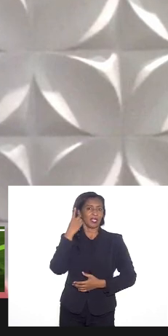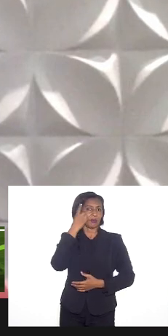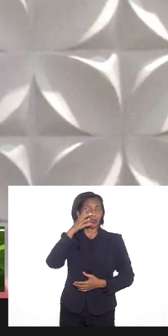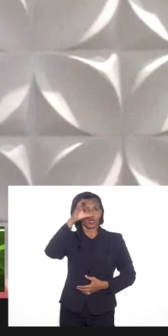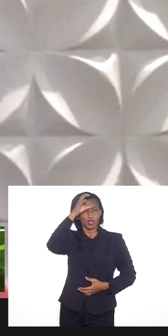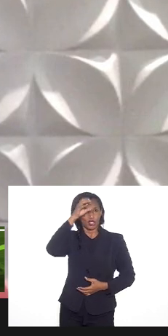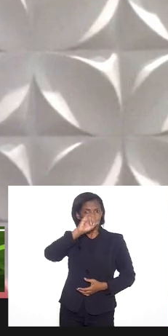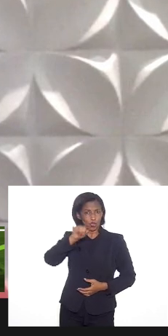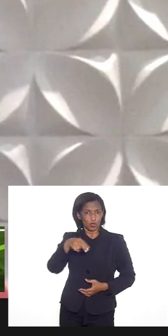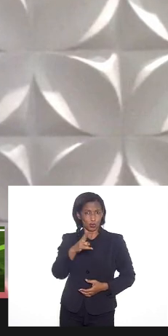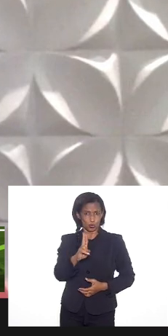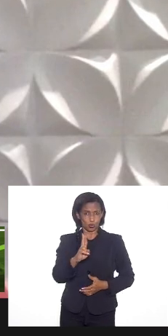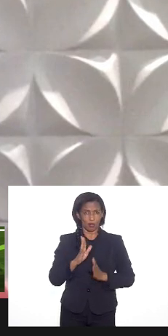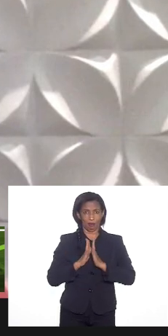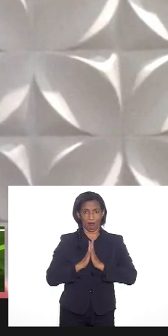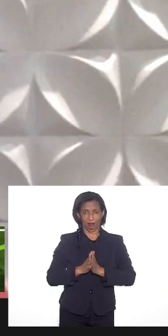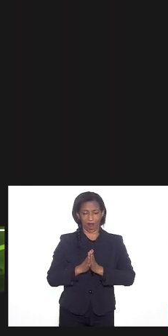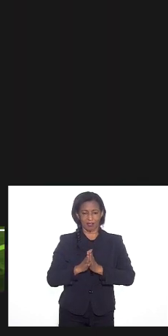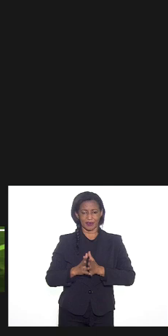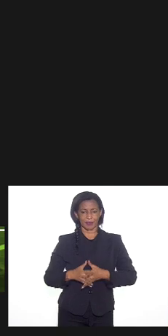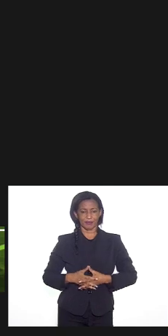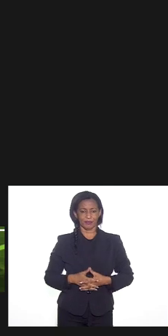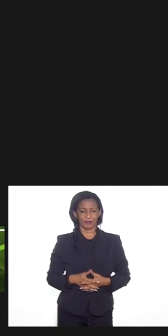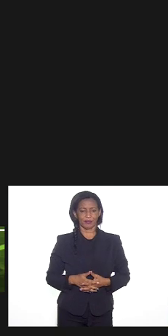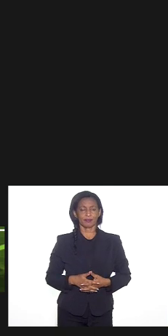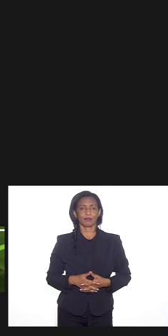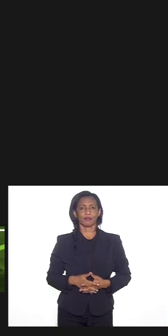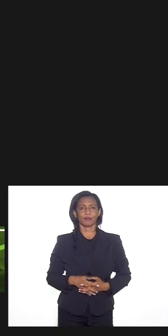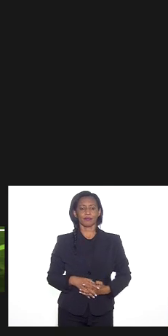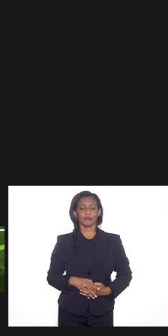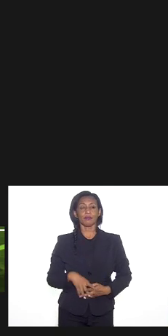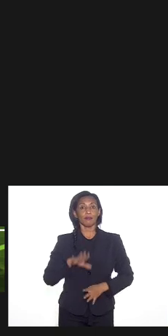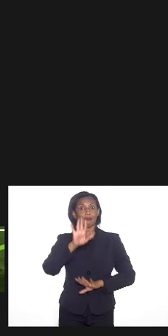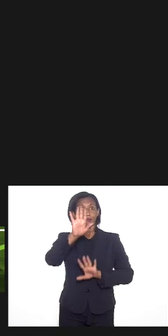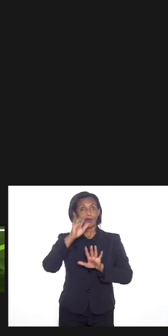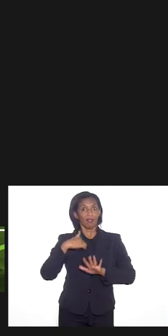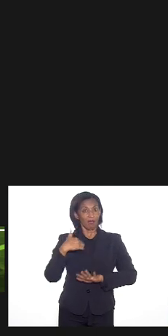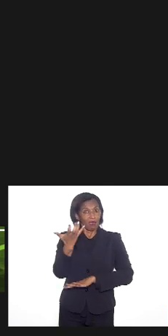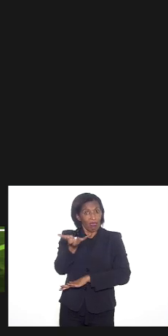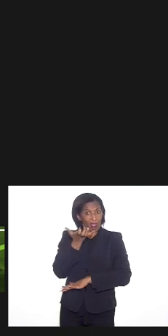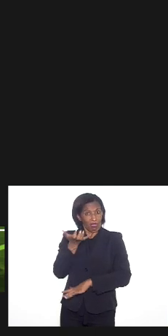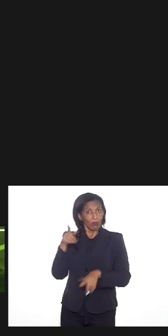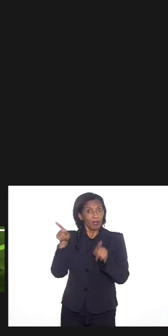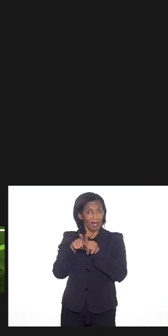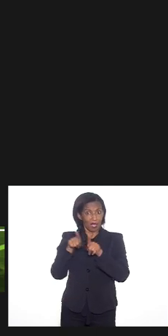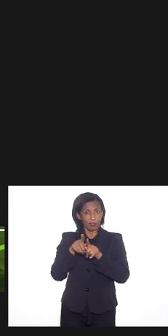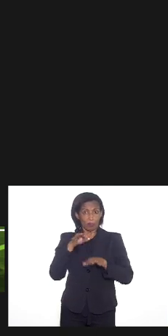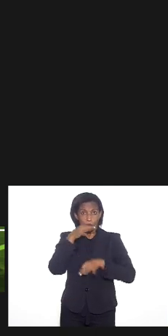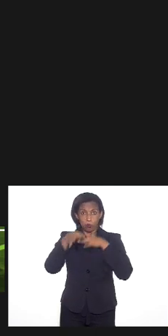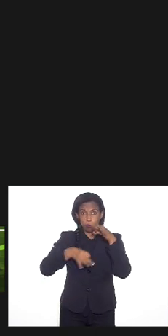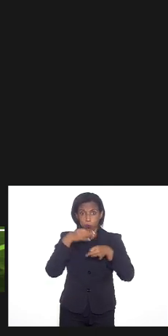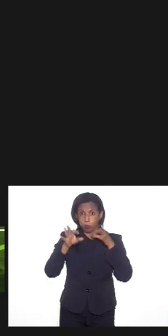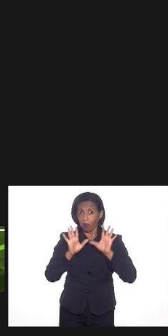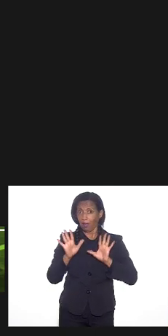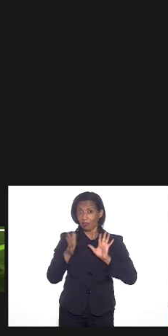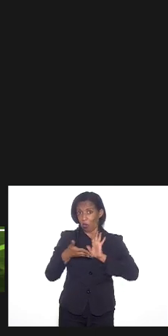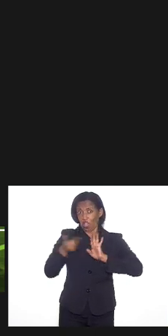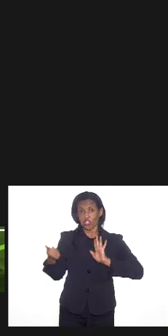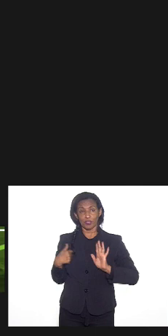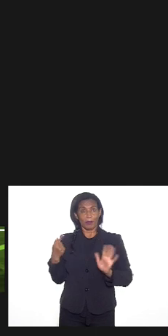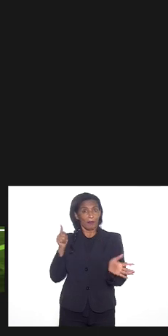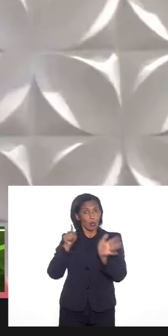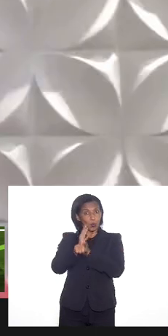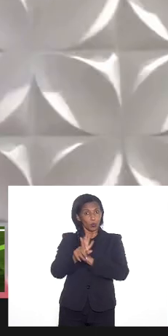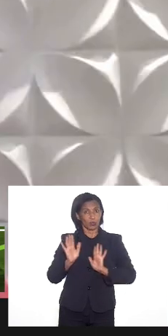Tia Ju por favor Marta Marta eu quero eu quero fazer minha consideração então retiro a minha pergunta